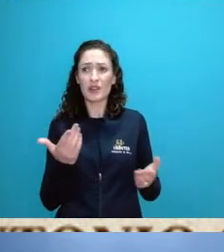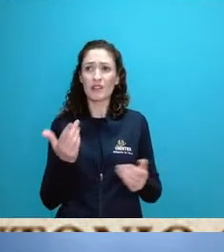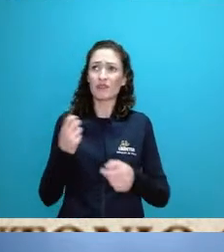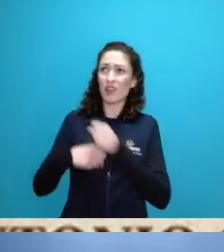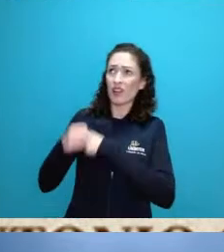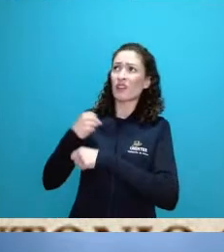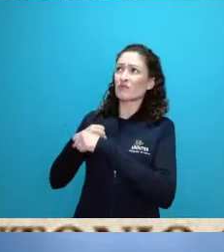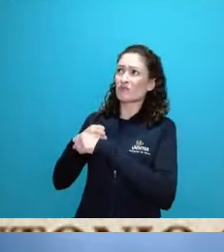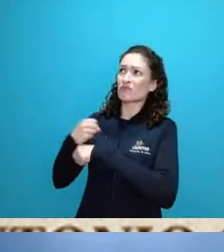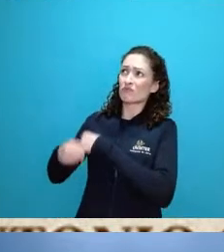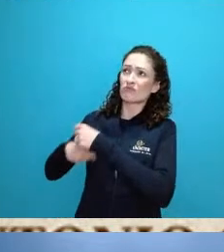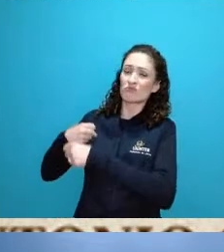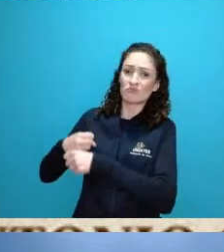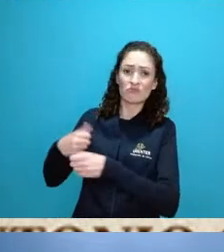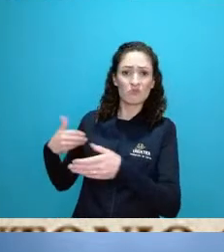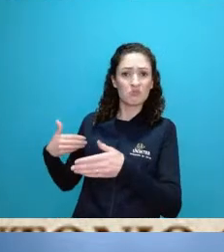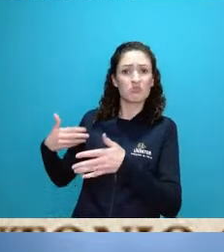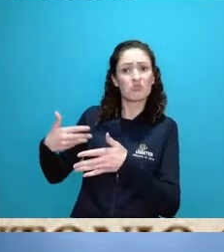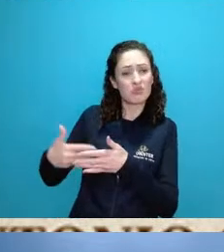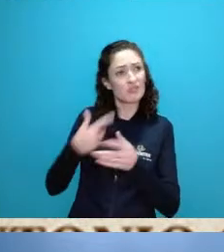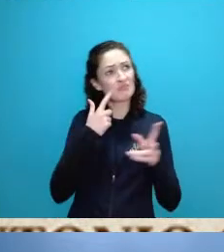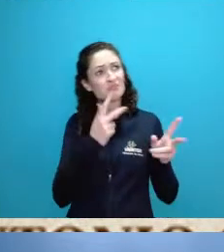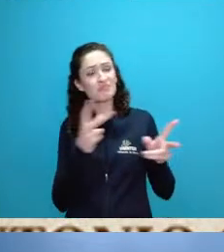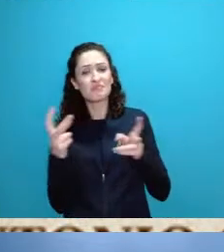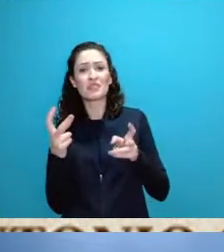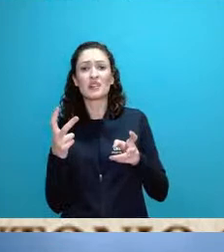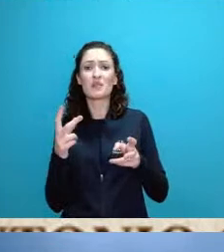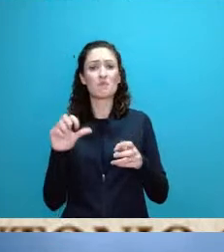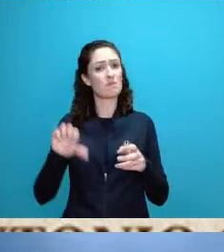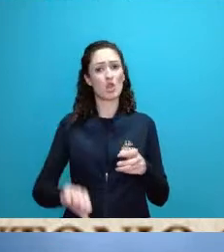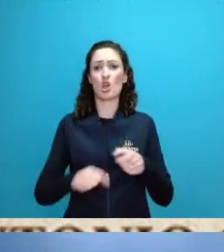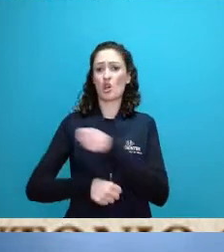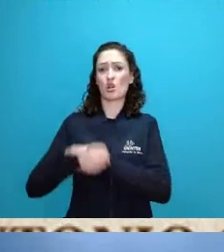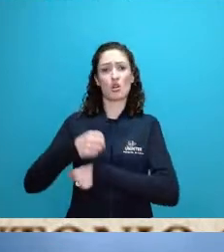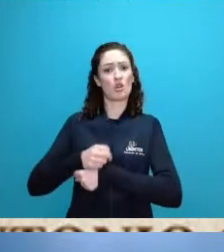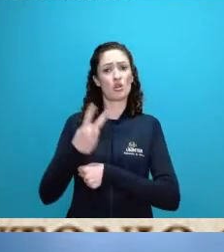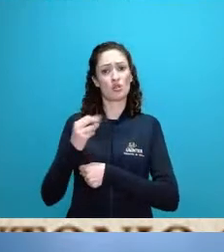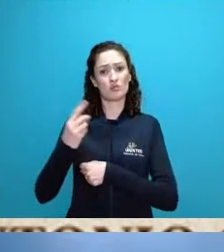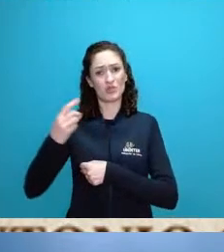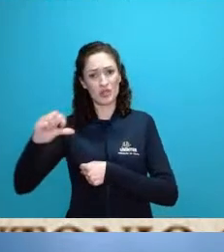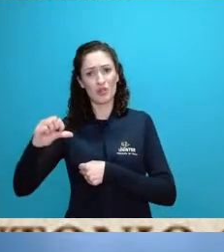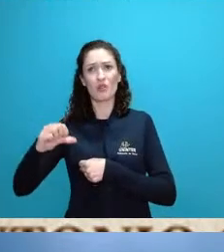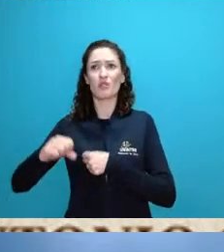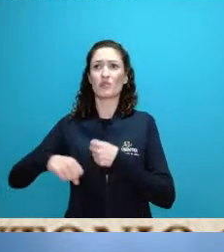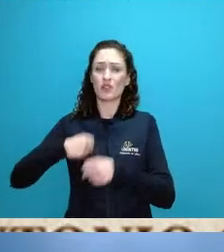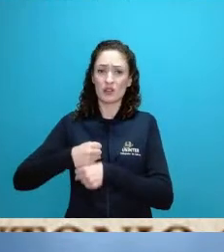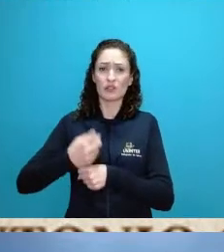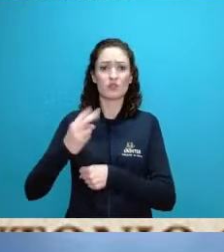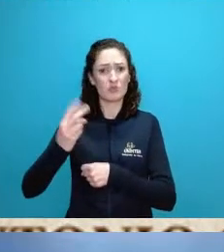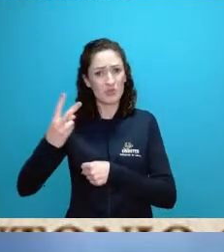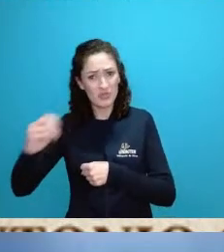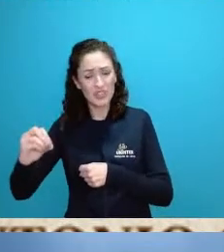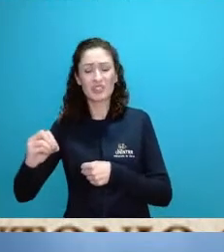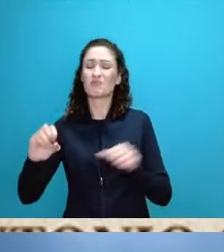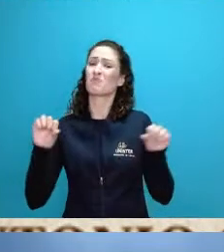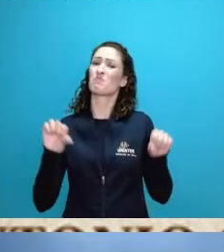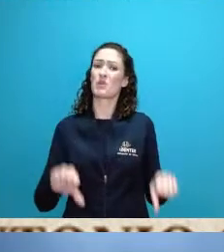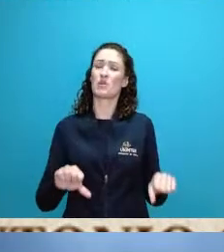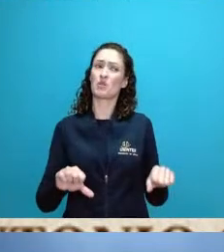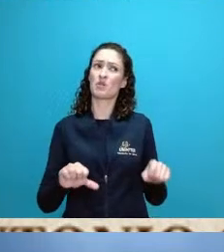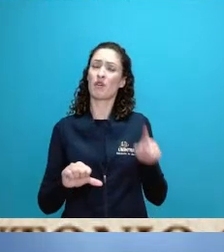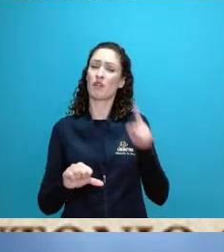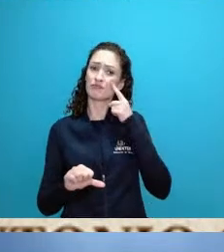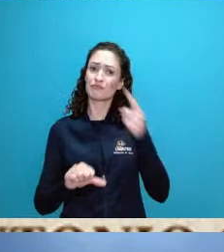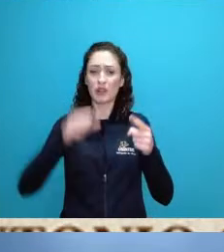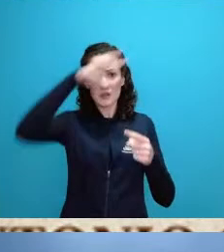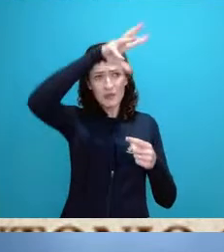acentuando-se assim 2019 2020 e a gente tem muitos trabalhos que estão apresentando a floresta amazônica